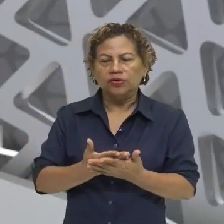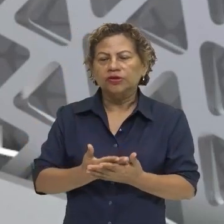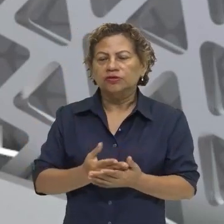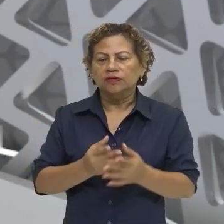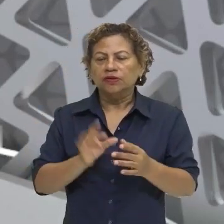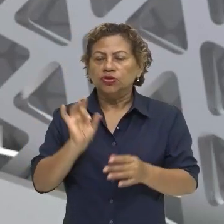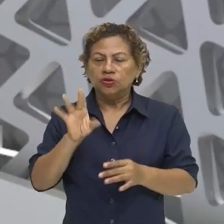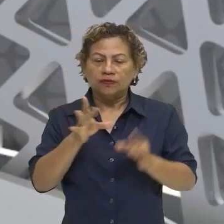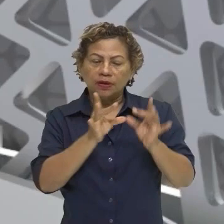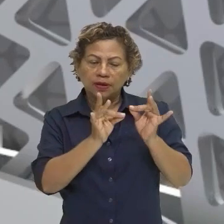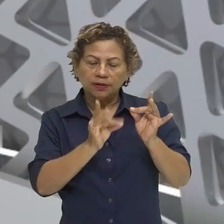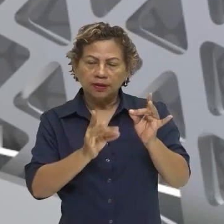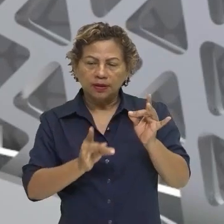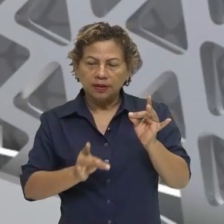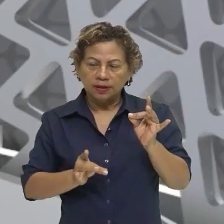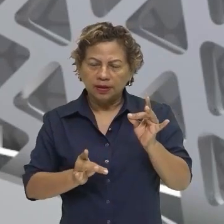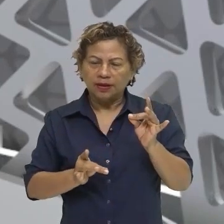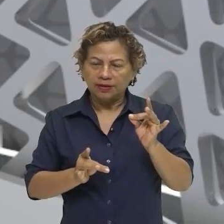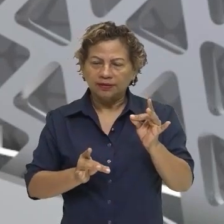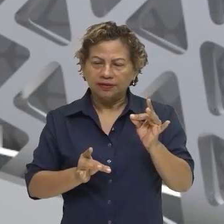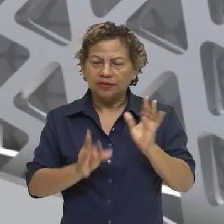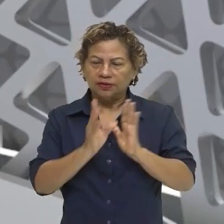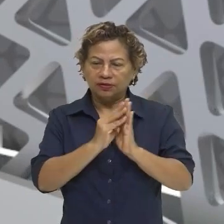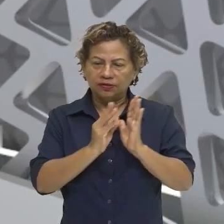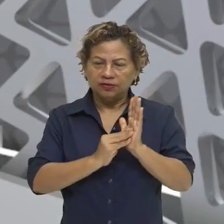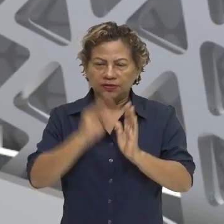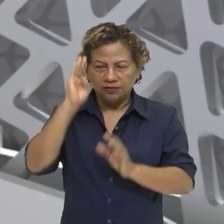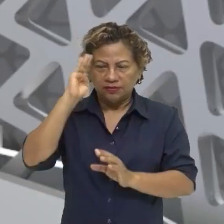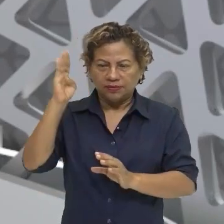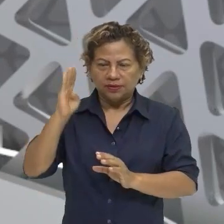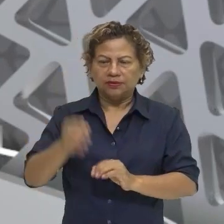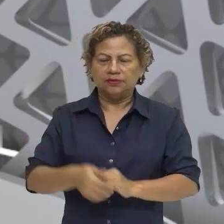os pontos principais dos assuntos que foram estudados. Vamos lá.